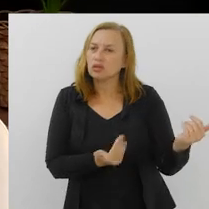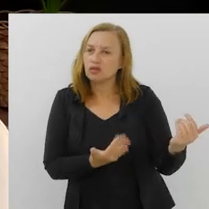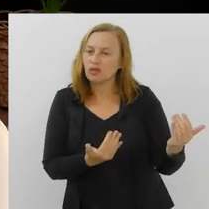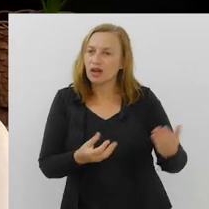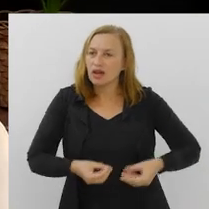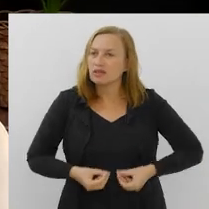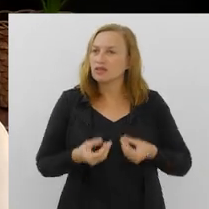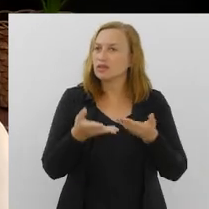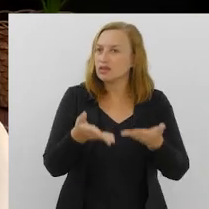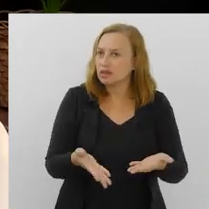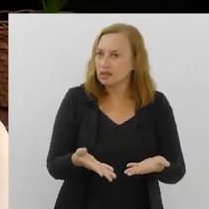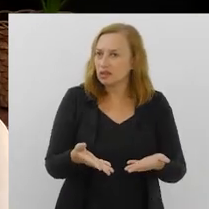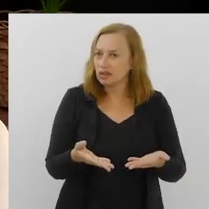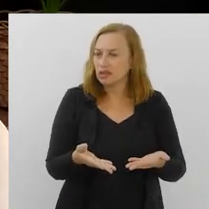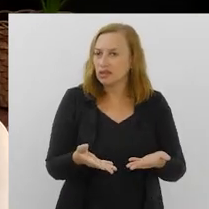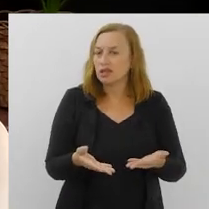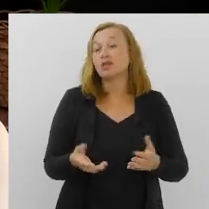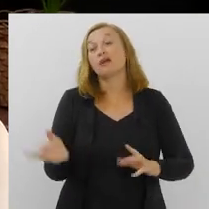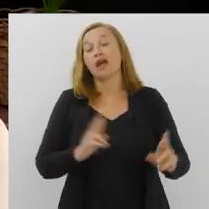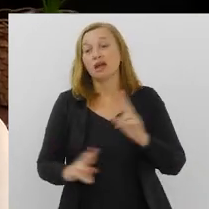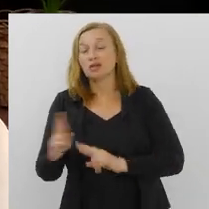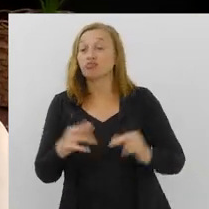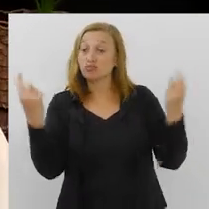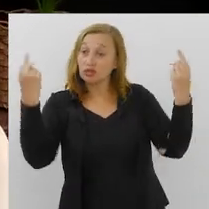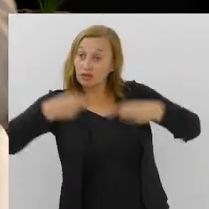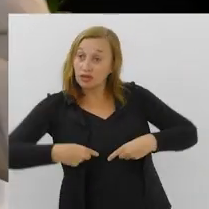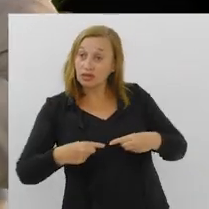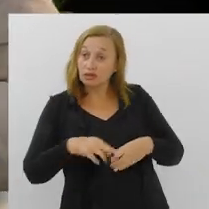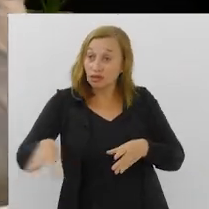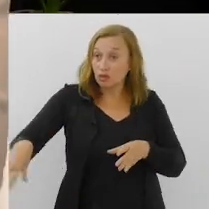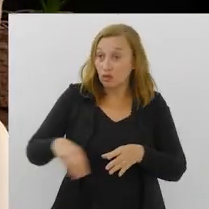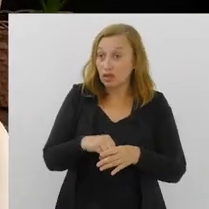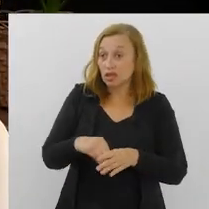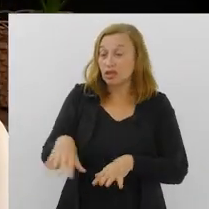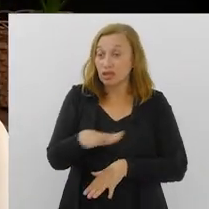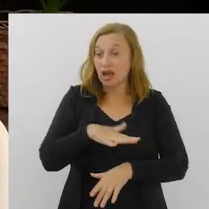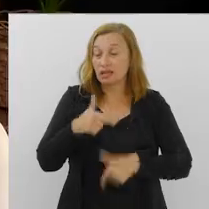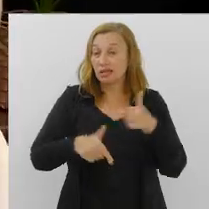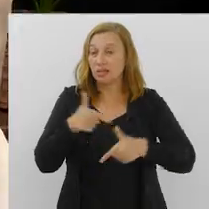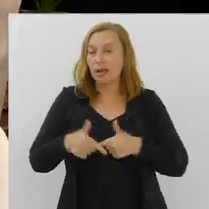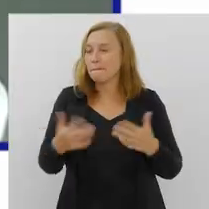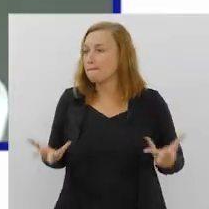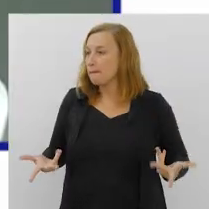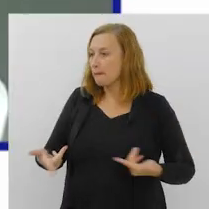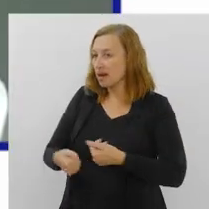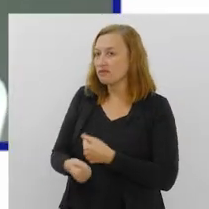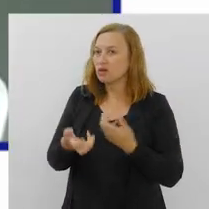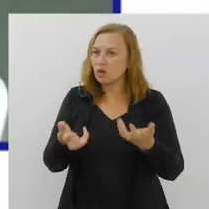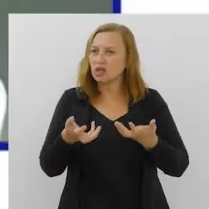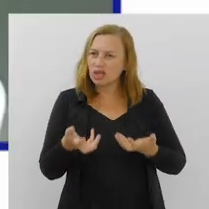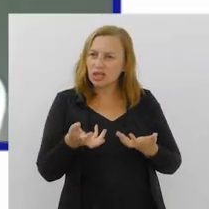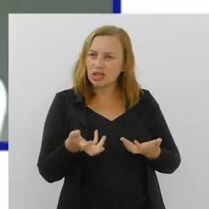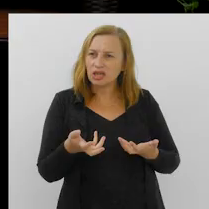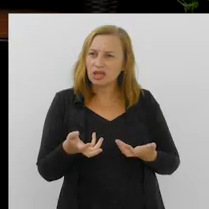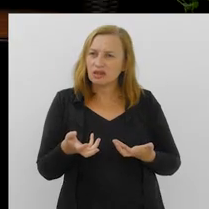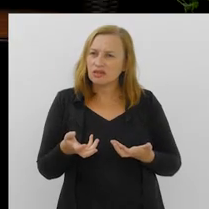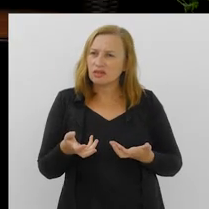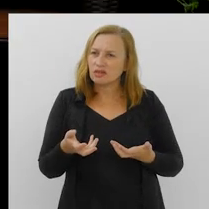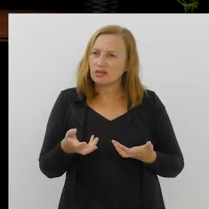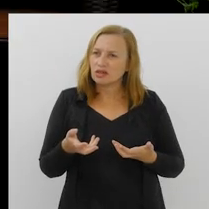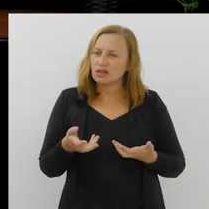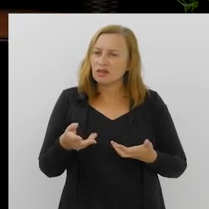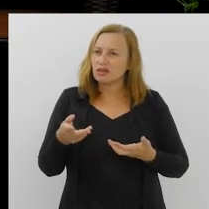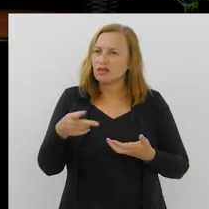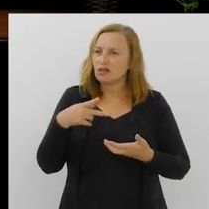advogados no Rio de Janeiro em relação a esse desafio de se colocar no mercado. Maravilha. Eu queria até fazer